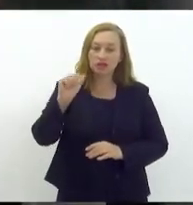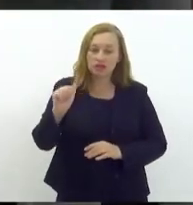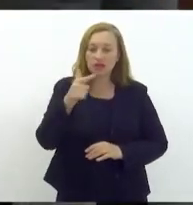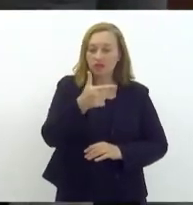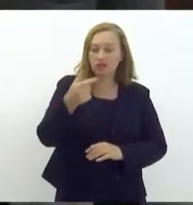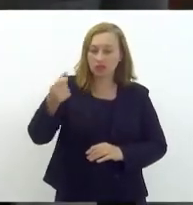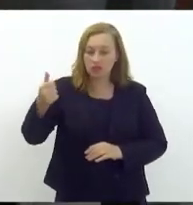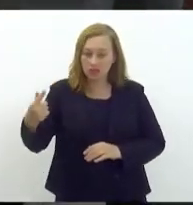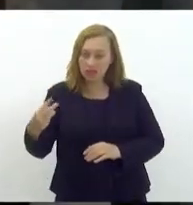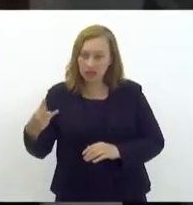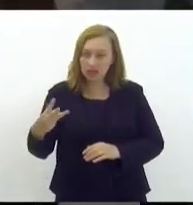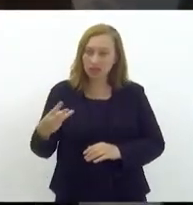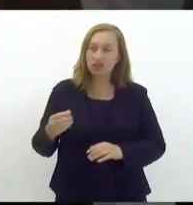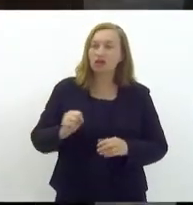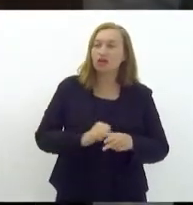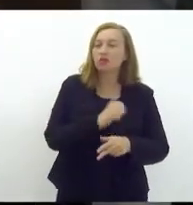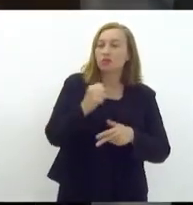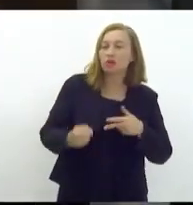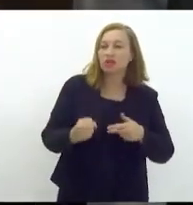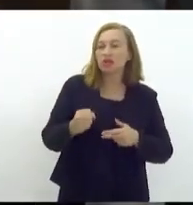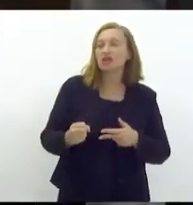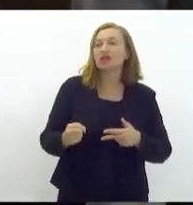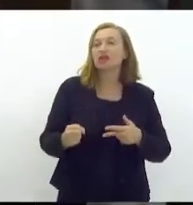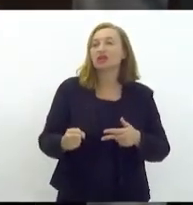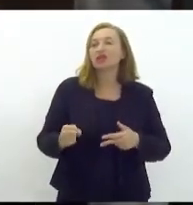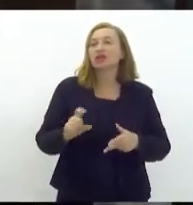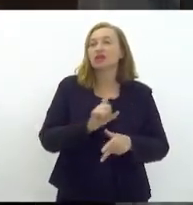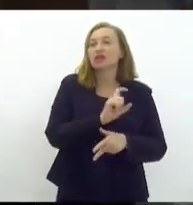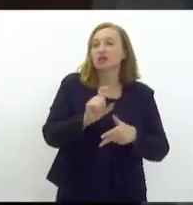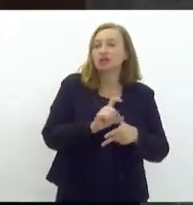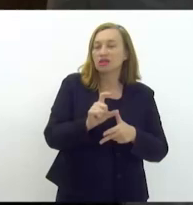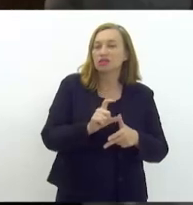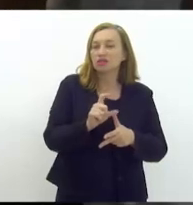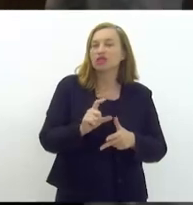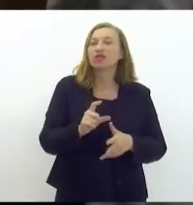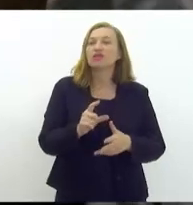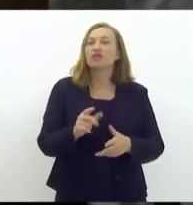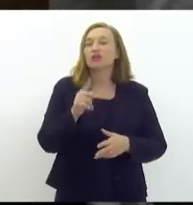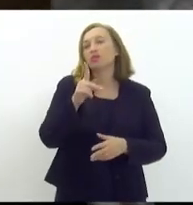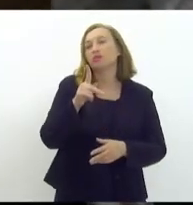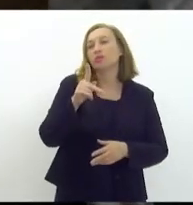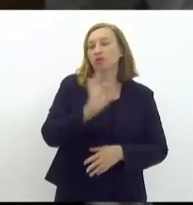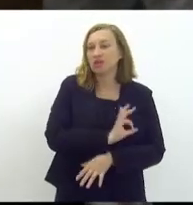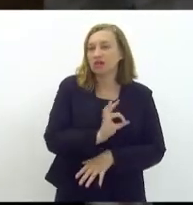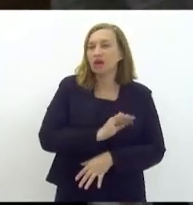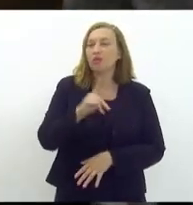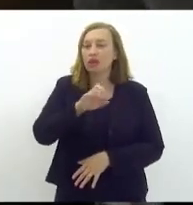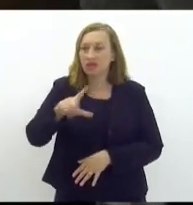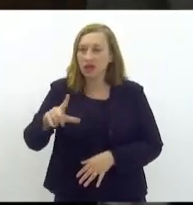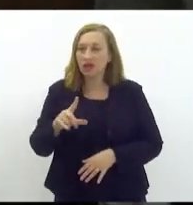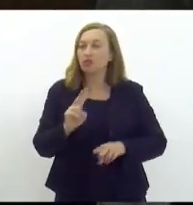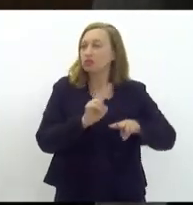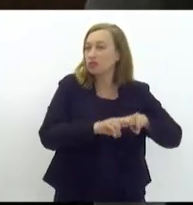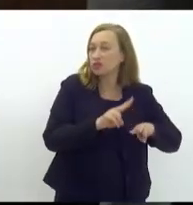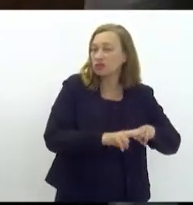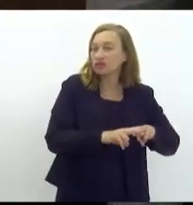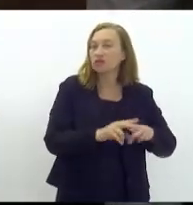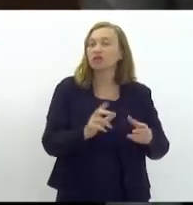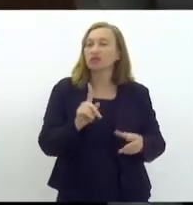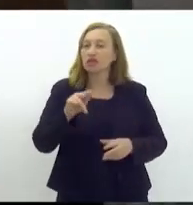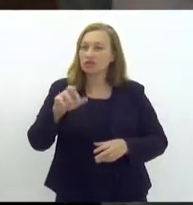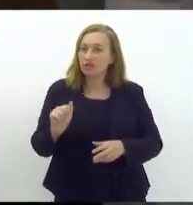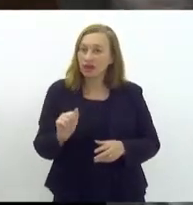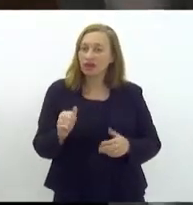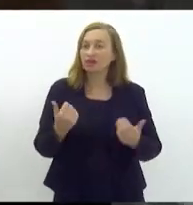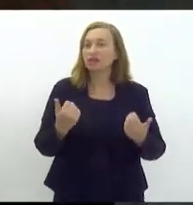que autoriza o Poder Executivo a permitir participação dos policiais penais da Secretaria de Estado de Administração Penitenciária nas vagas remanescentes e